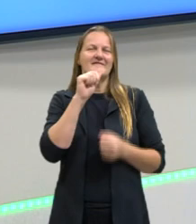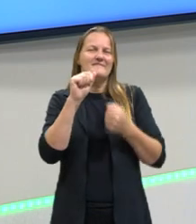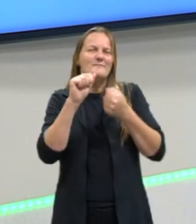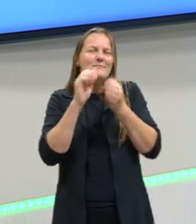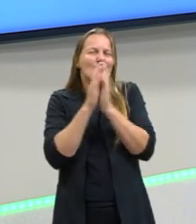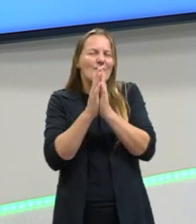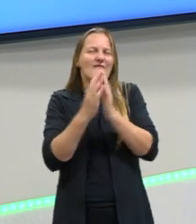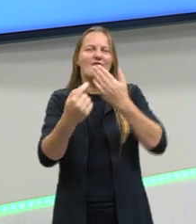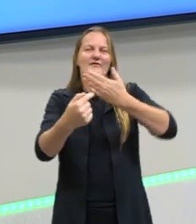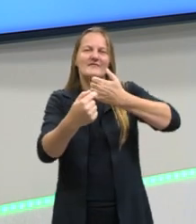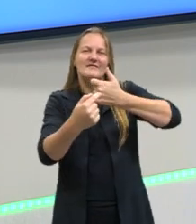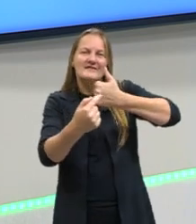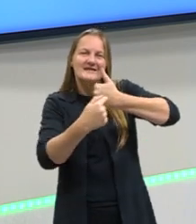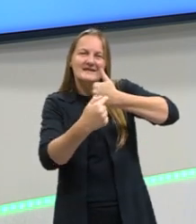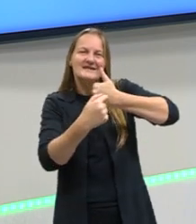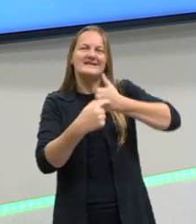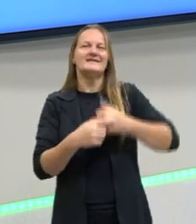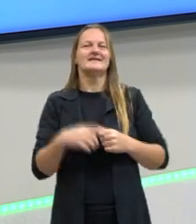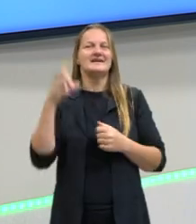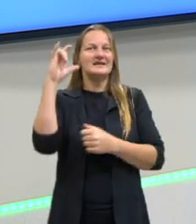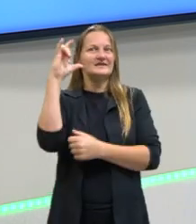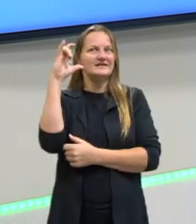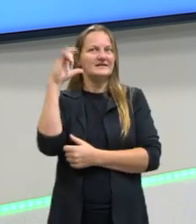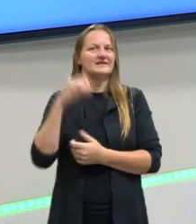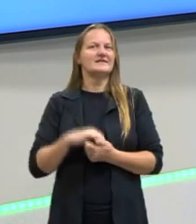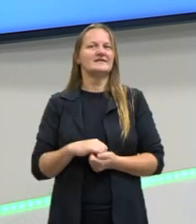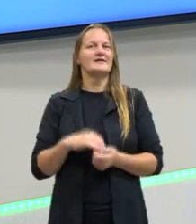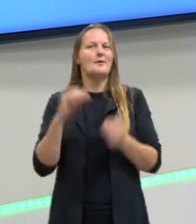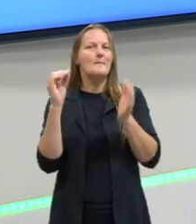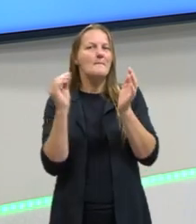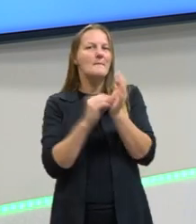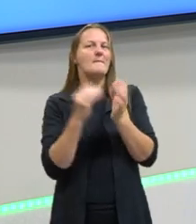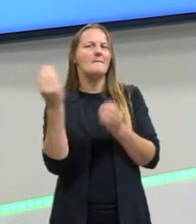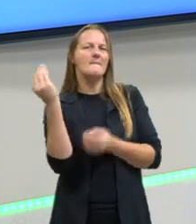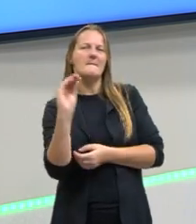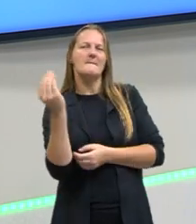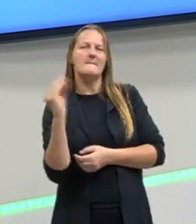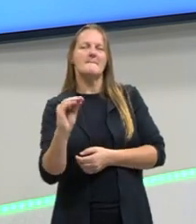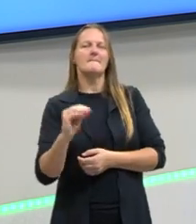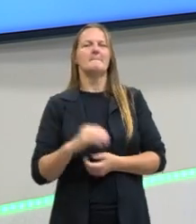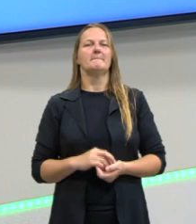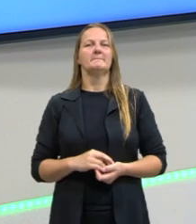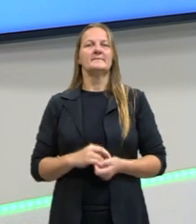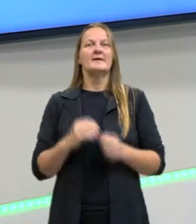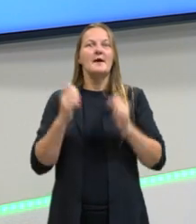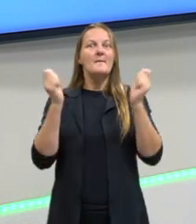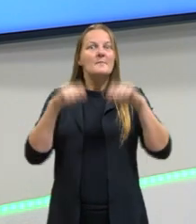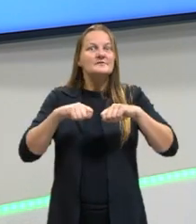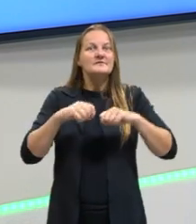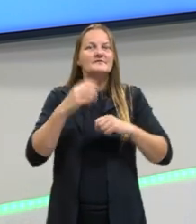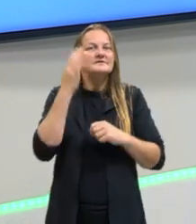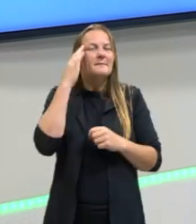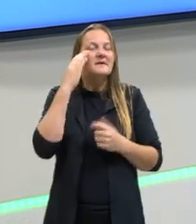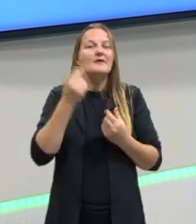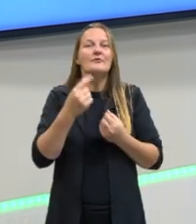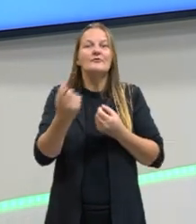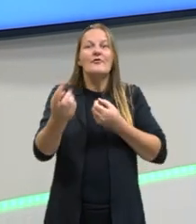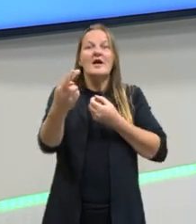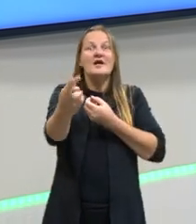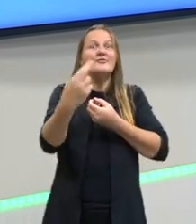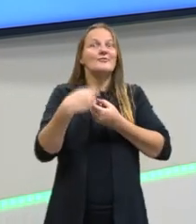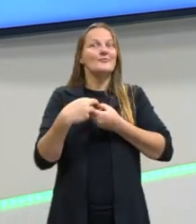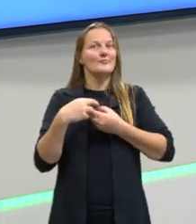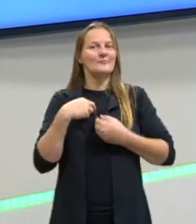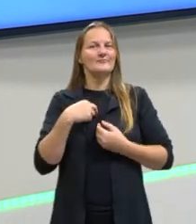marquem o meu Instagram, marquem o Instagram da TVE, o Instagram da Seduc, para que a gente possa ter essa volta de vocês,